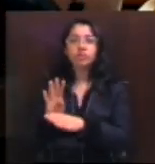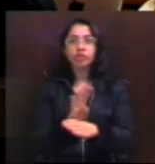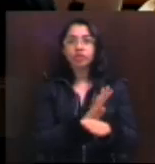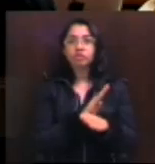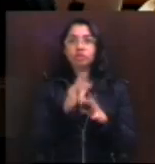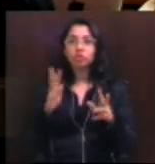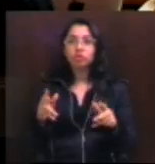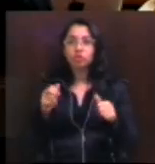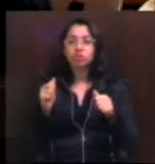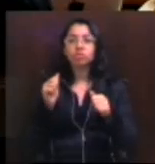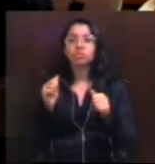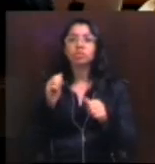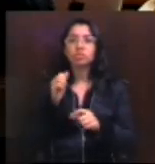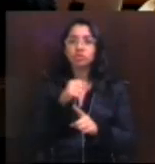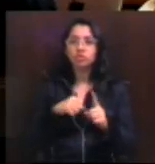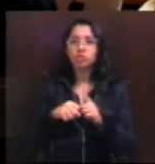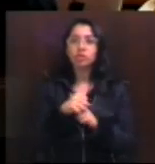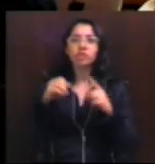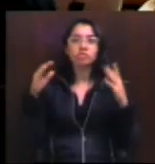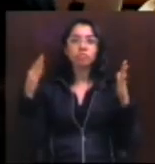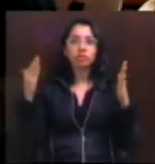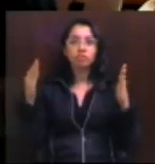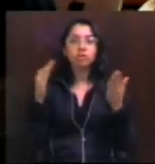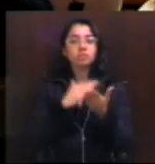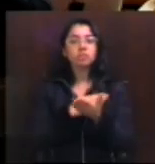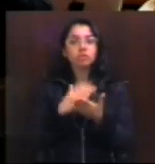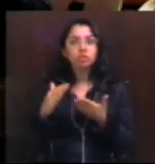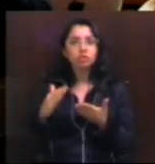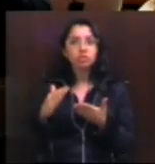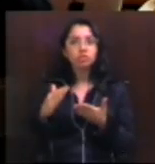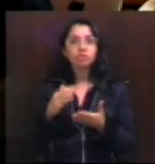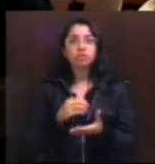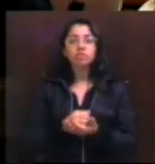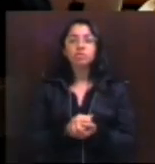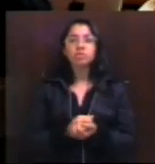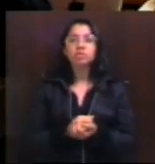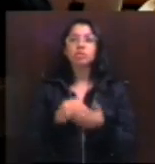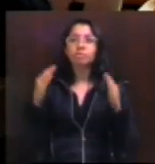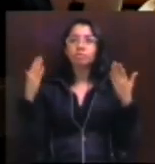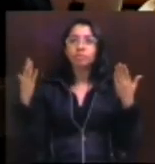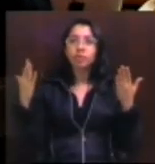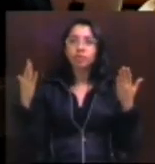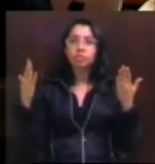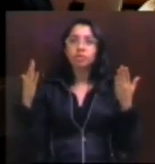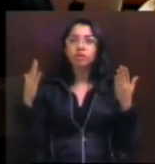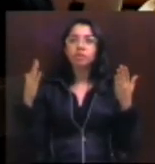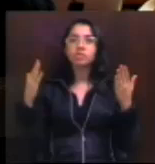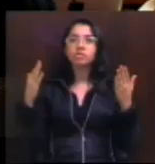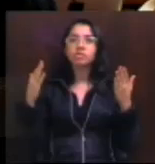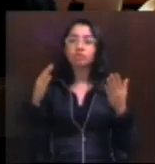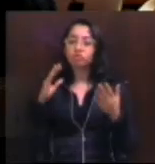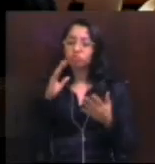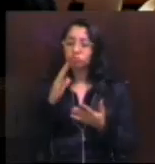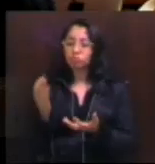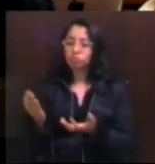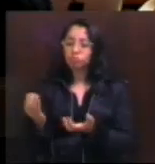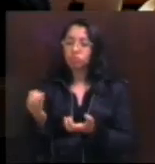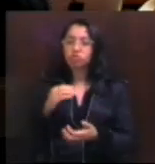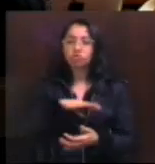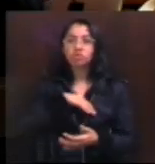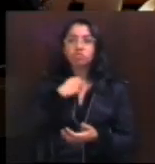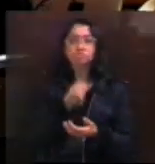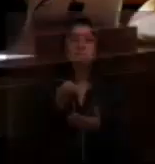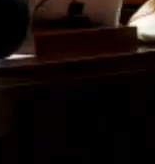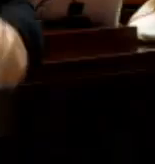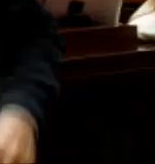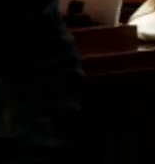toda a sociedade. Então, parabéns, a V. Exª, pela iniciativa e, fundamentalmente, parabéns aos nossos bravos e jovens estudantes